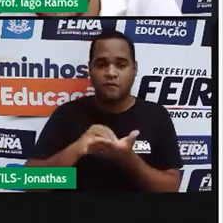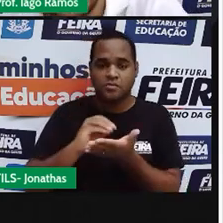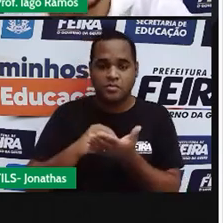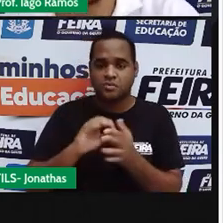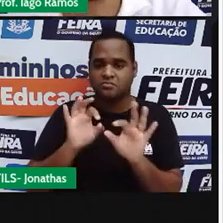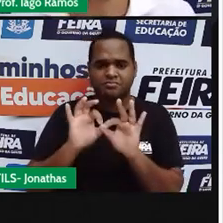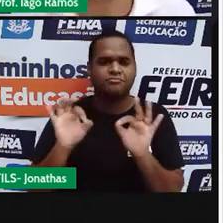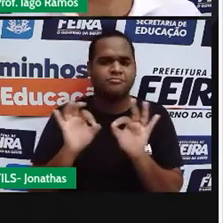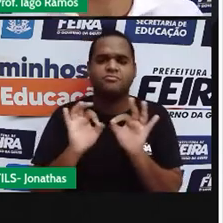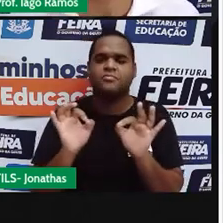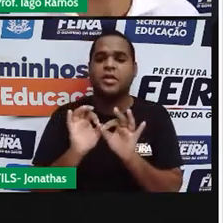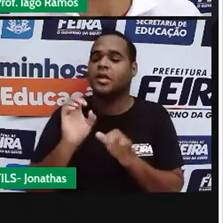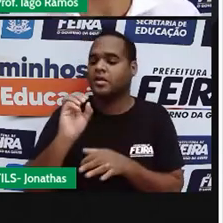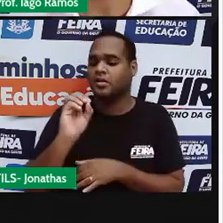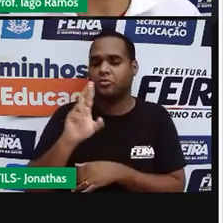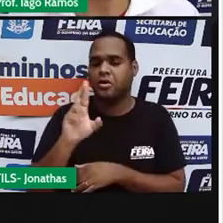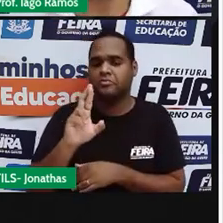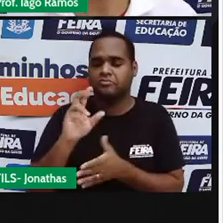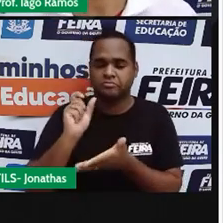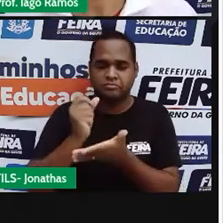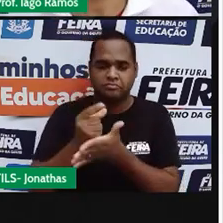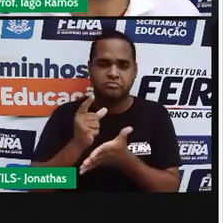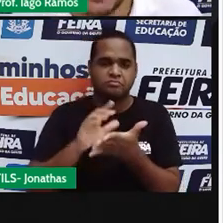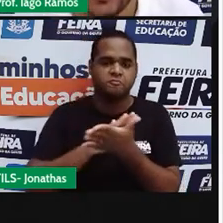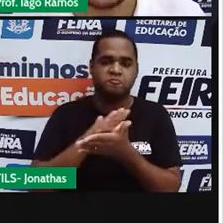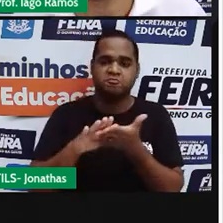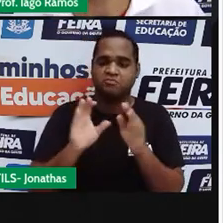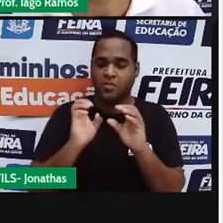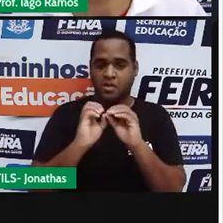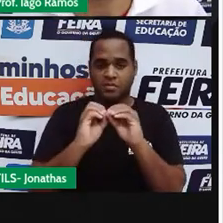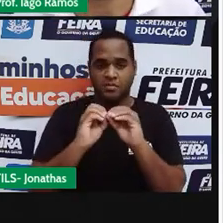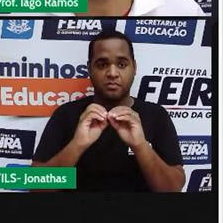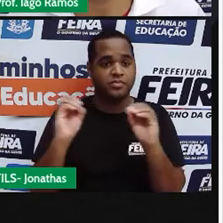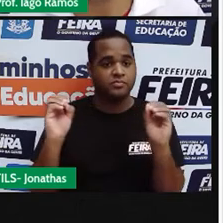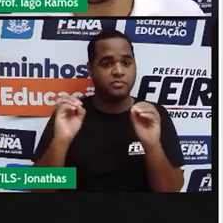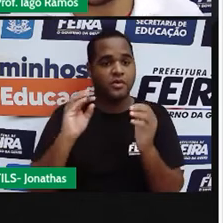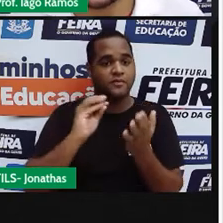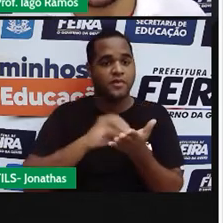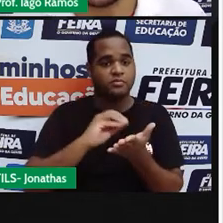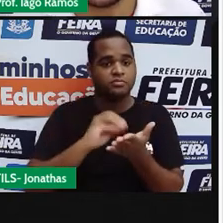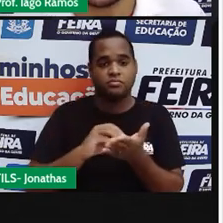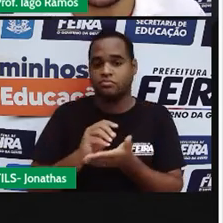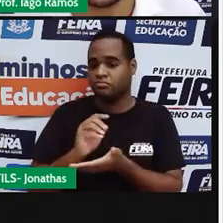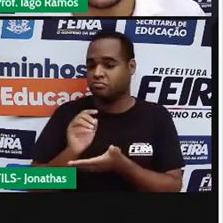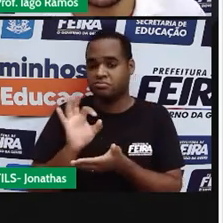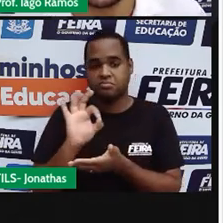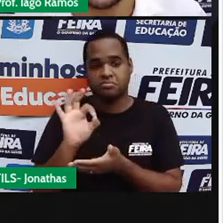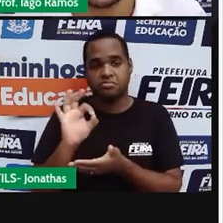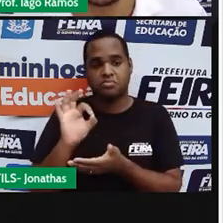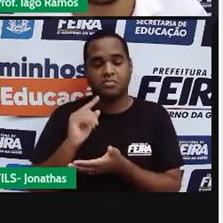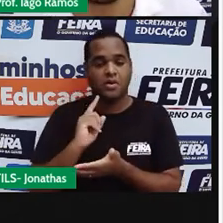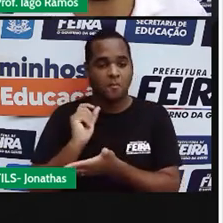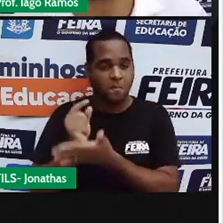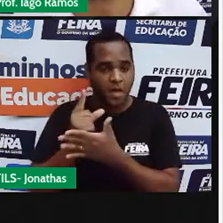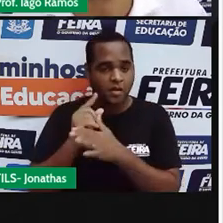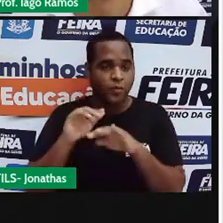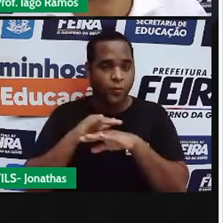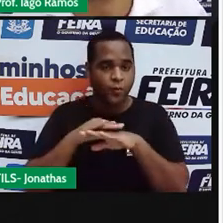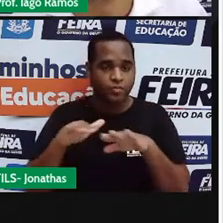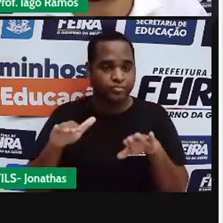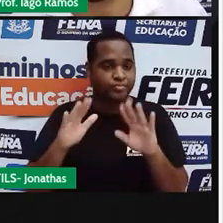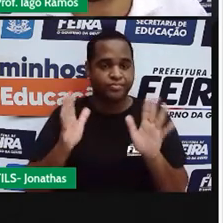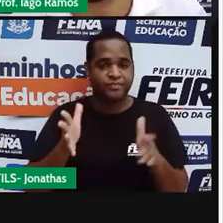nada. Dívida zero. A dívida foi paga. Tá? Mas